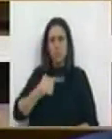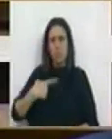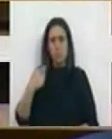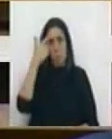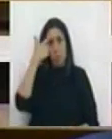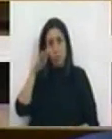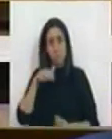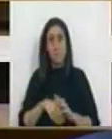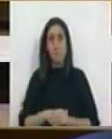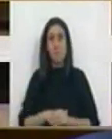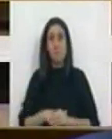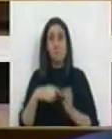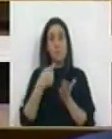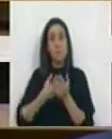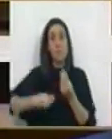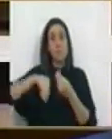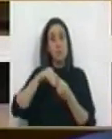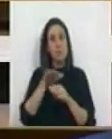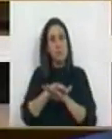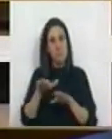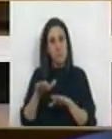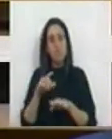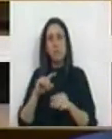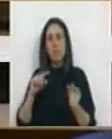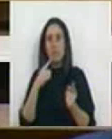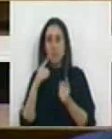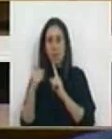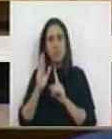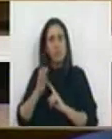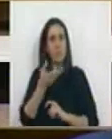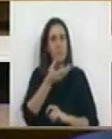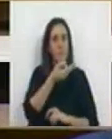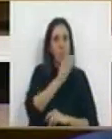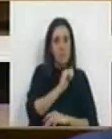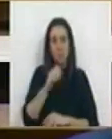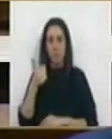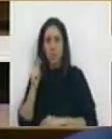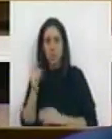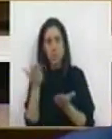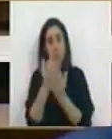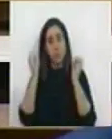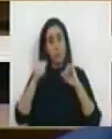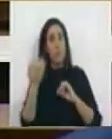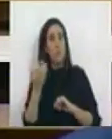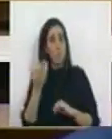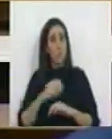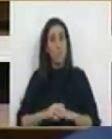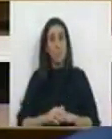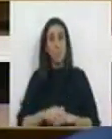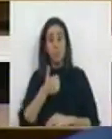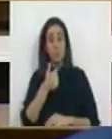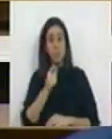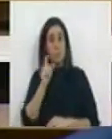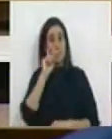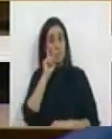O fim da sobretaxa foi matéria de diálogo entre o PS e o Bloco de Esquerda nas negociações que tiveram. O Bloco de